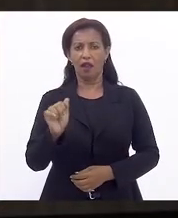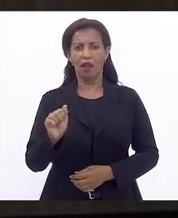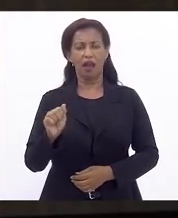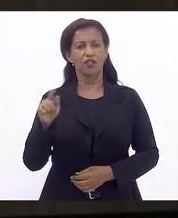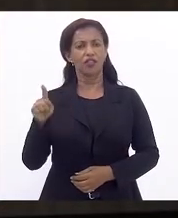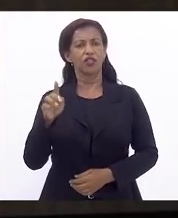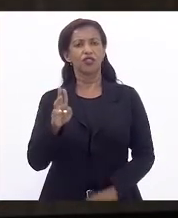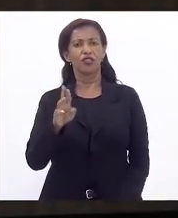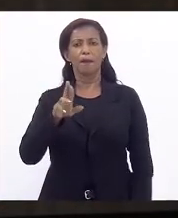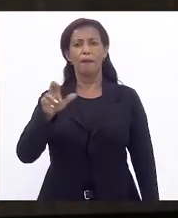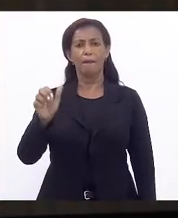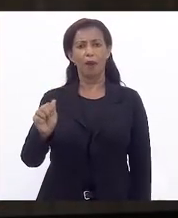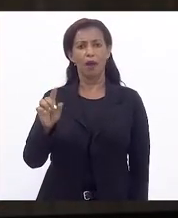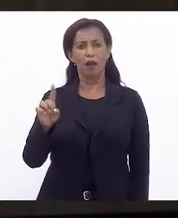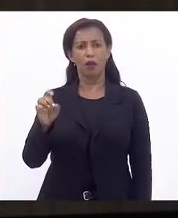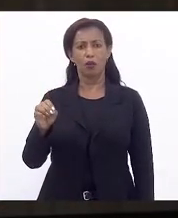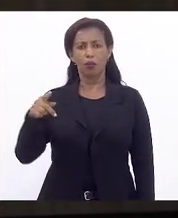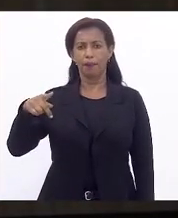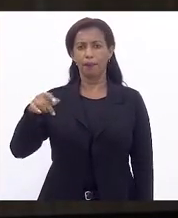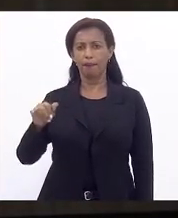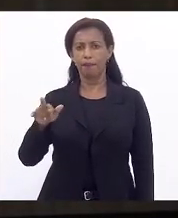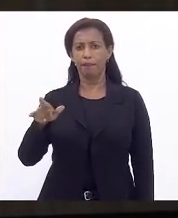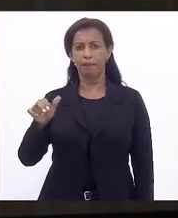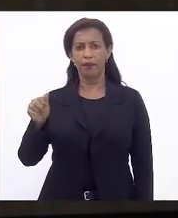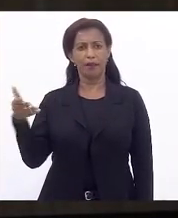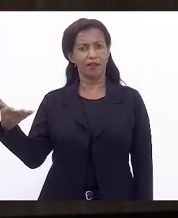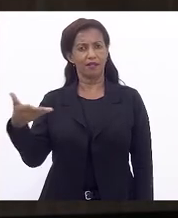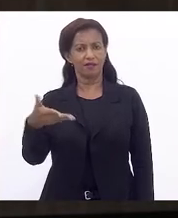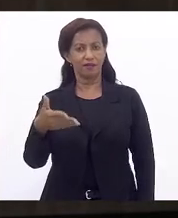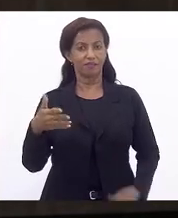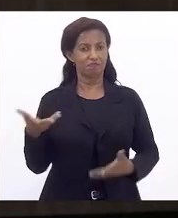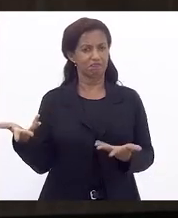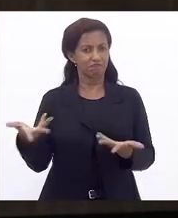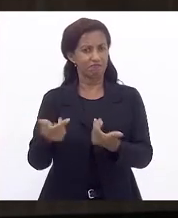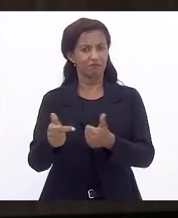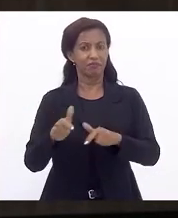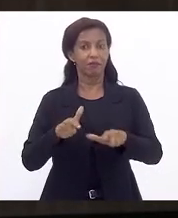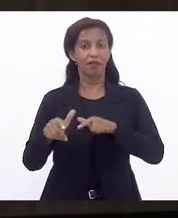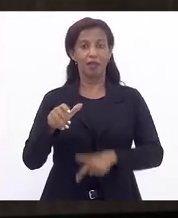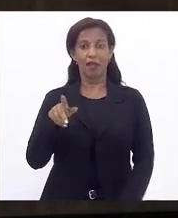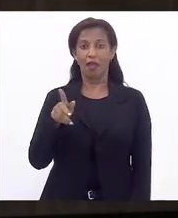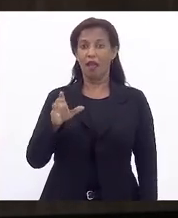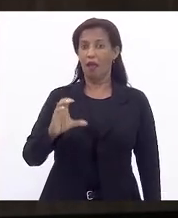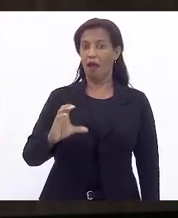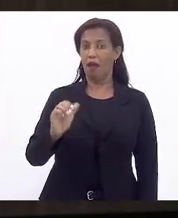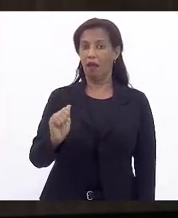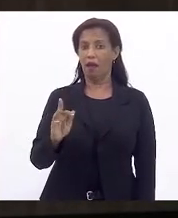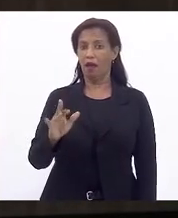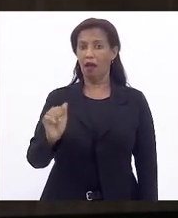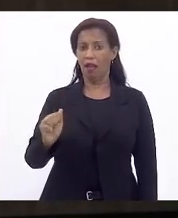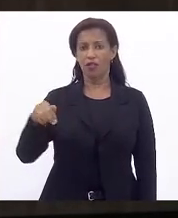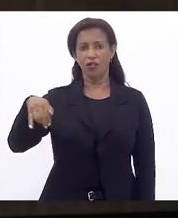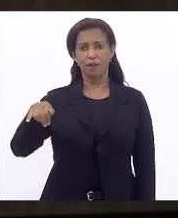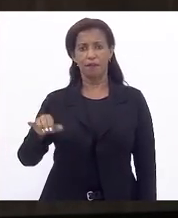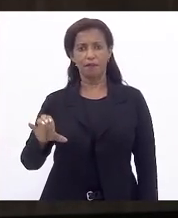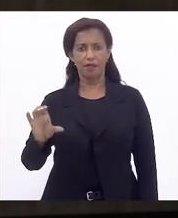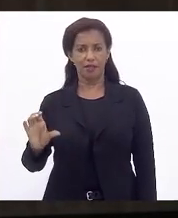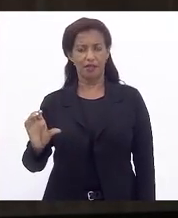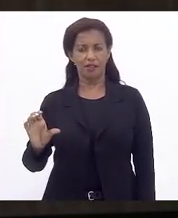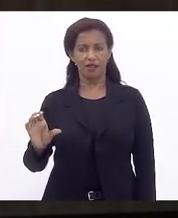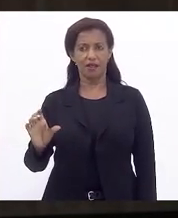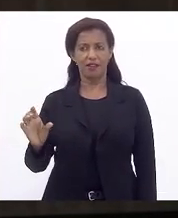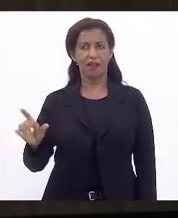Barra do Piraí. Está ali, está fazendo um excelente trabalho. Kátia Miki, do Cidadania.